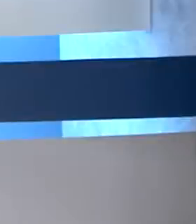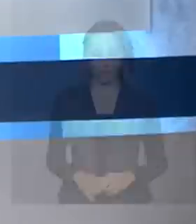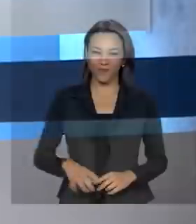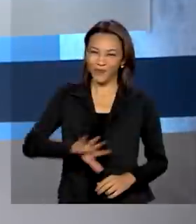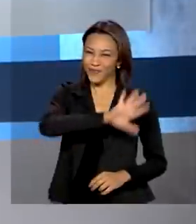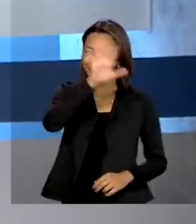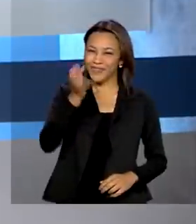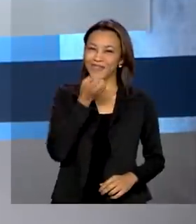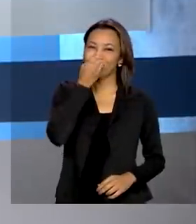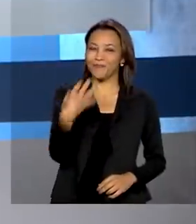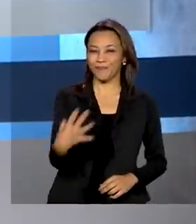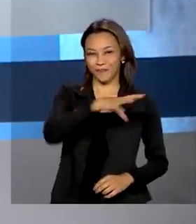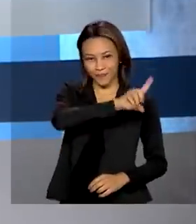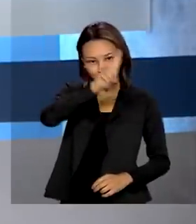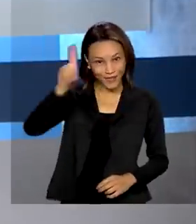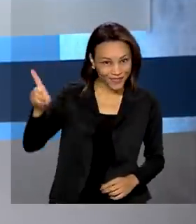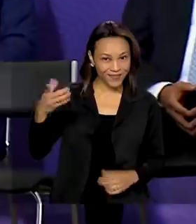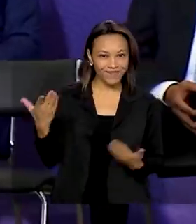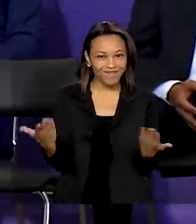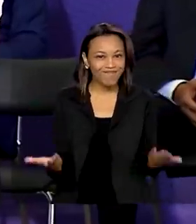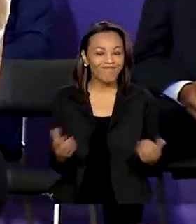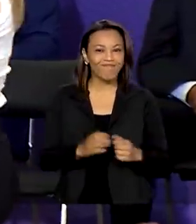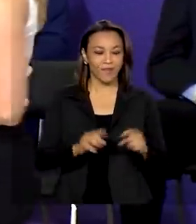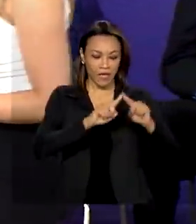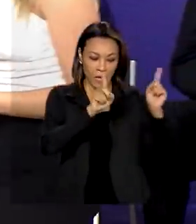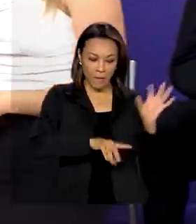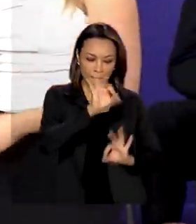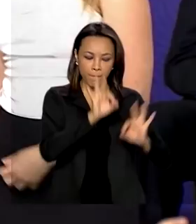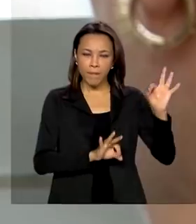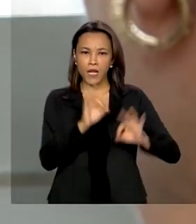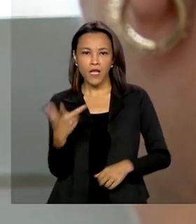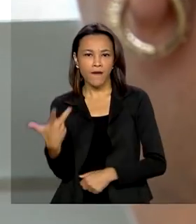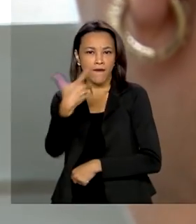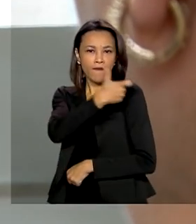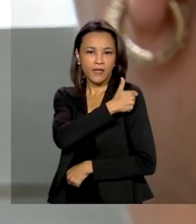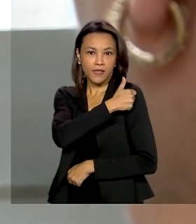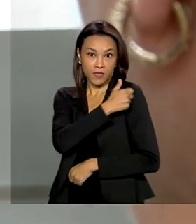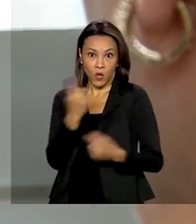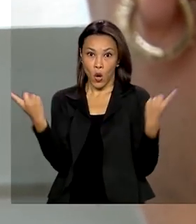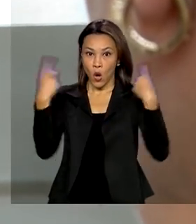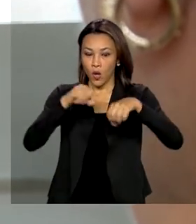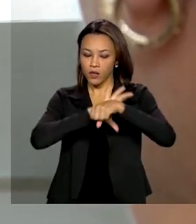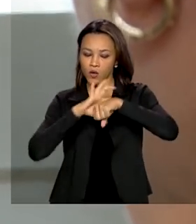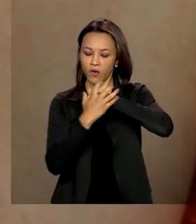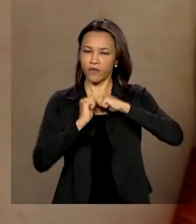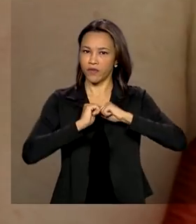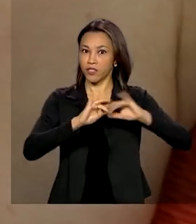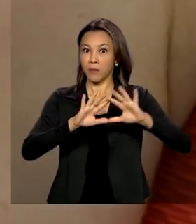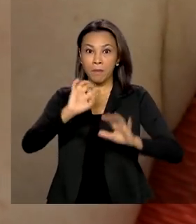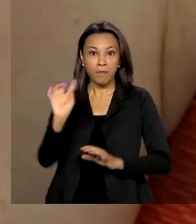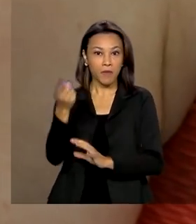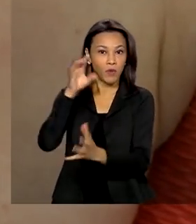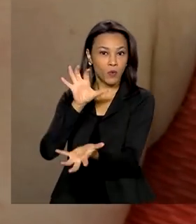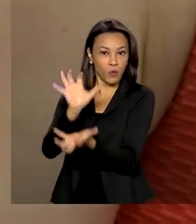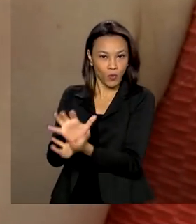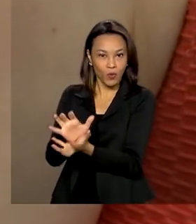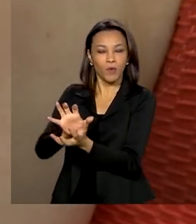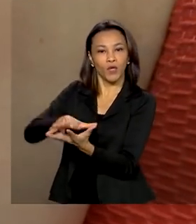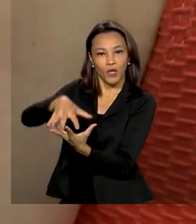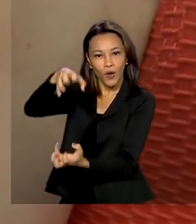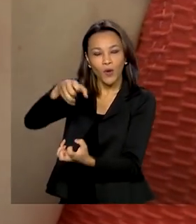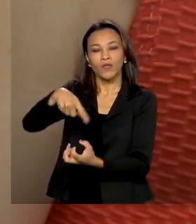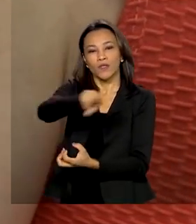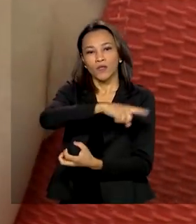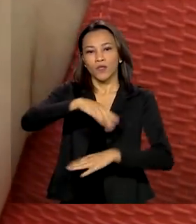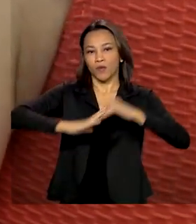Olá, bom dia! Plano de vacinação contra a Covid deve imunizar primeiro idosos e profissionais